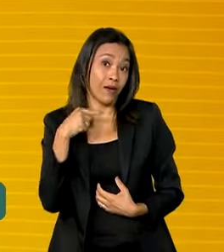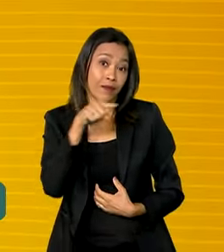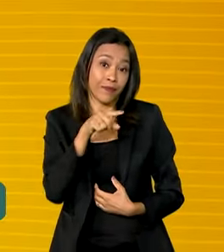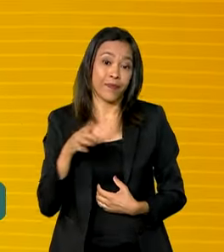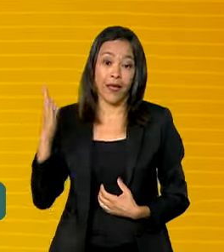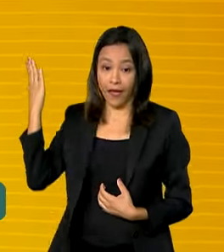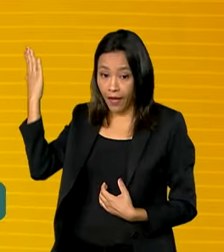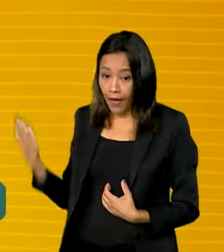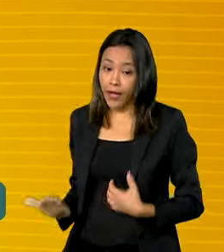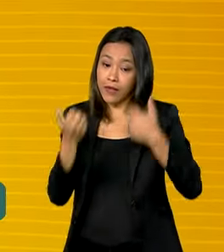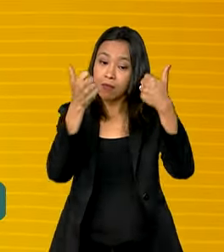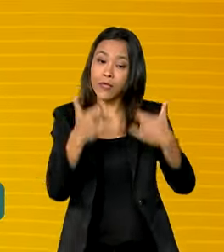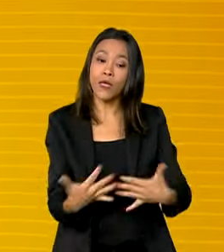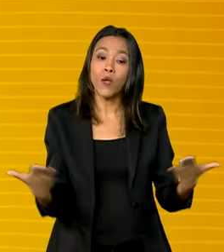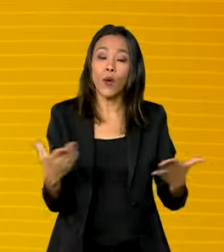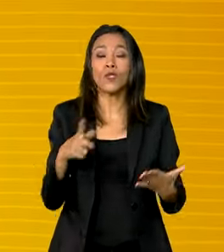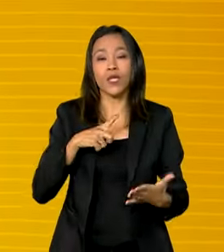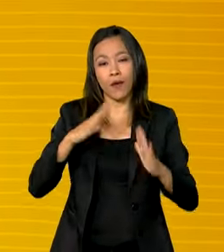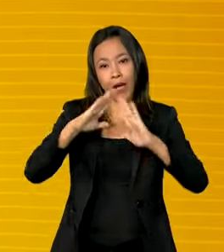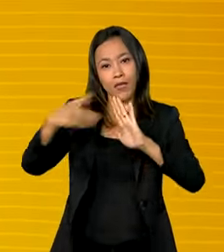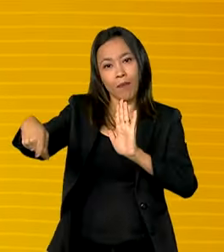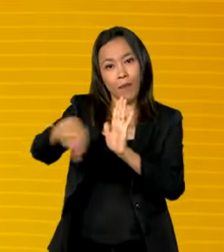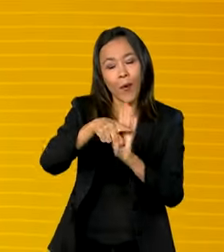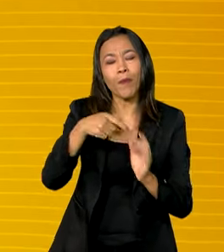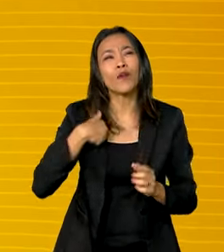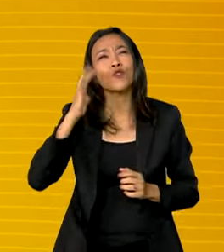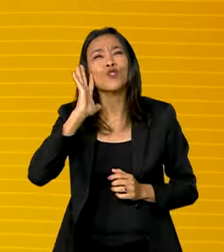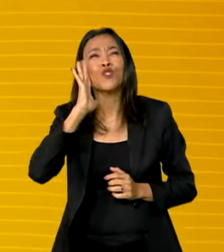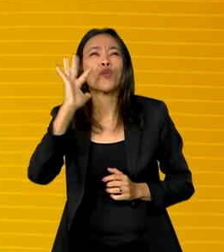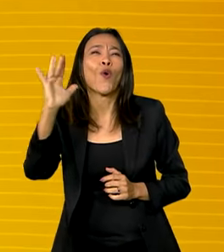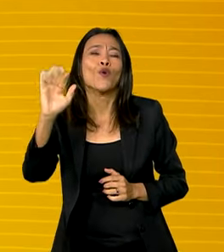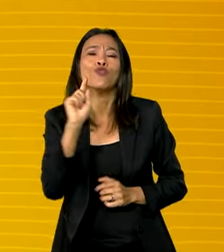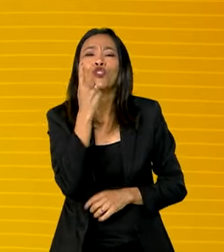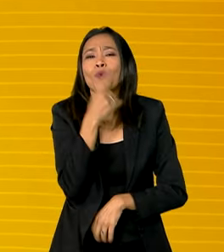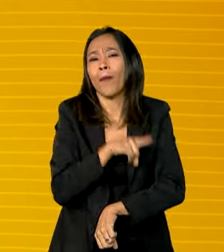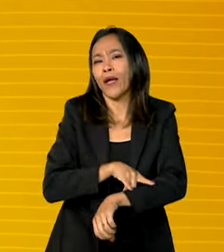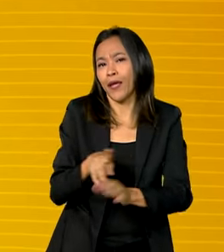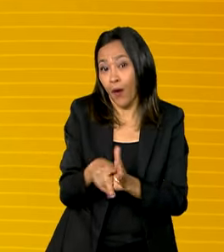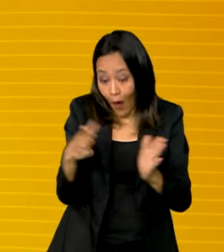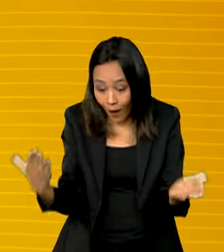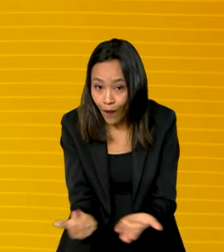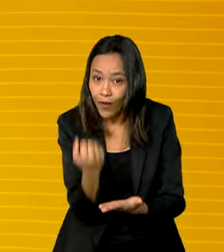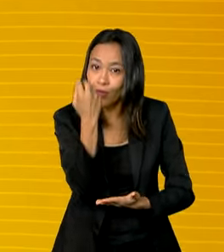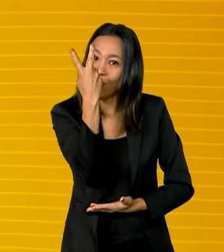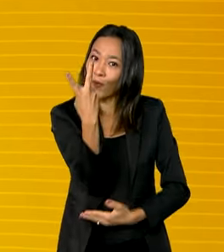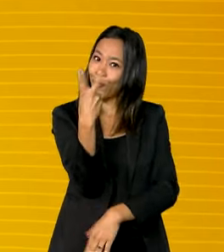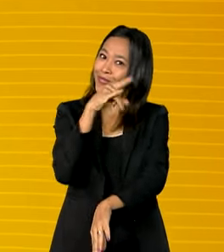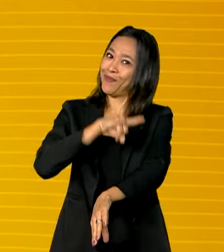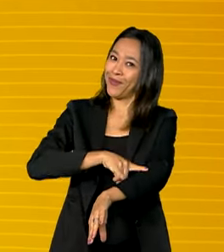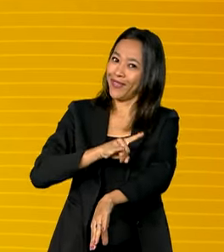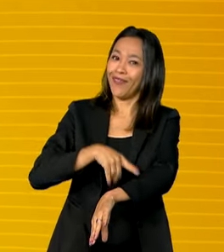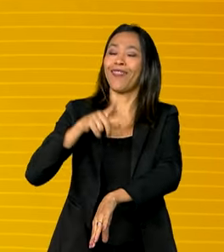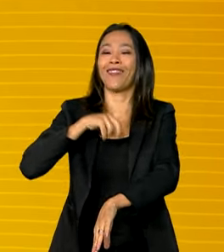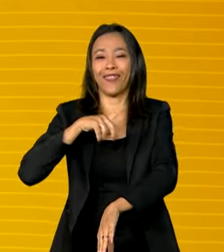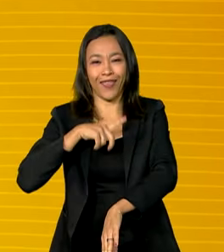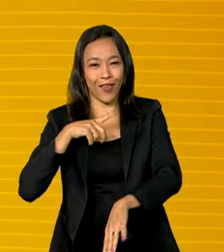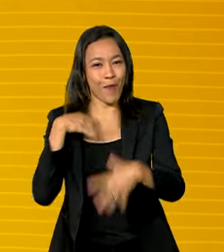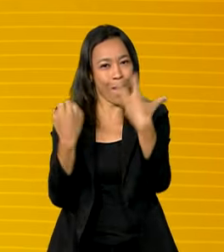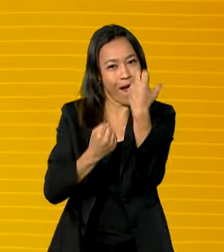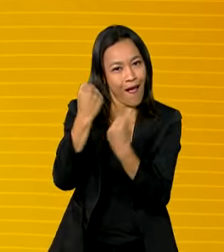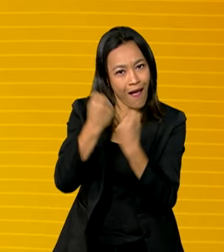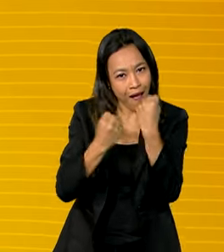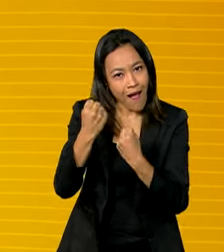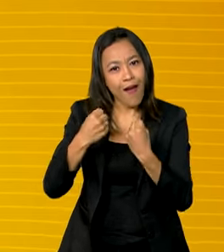em dia eu tenho minha casa própria e eu tinha o sonho de ter um banheiro bom, eu tenho dois banheiros agora, meu carrinho, né, e fazer as feiras.